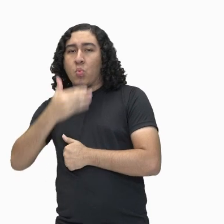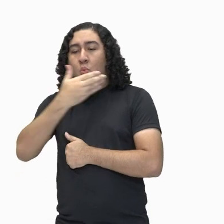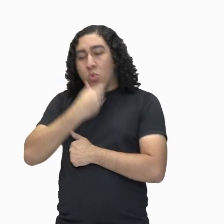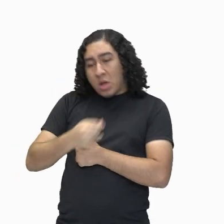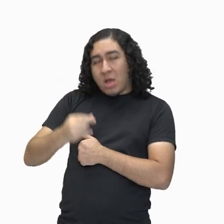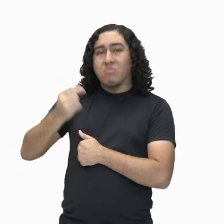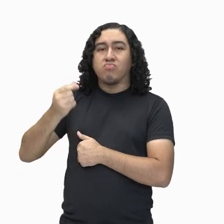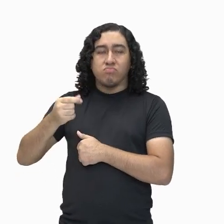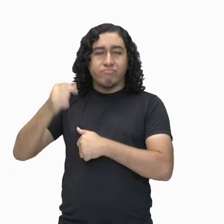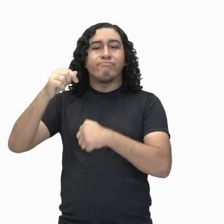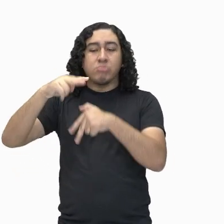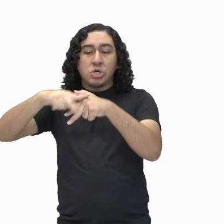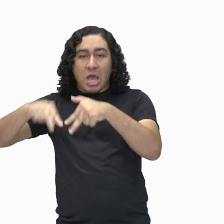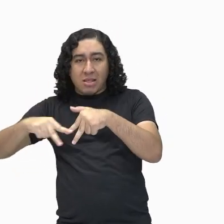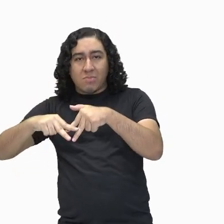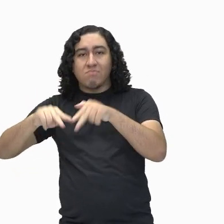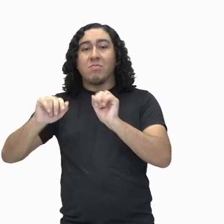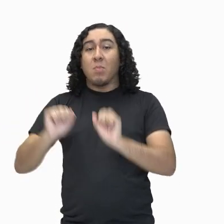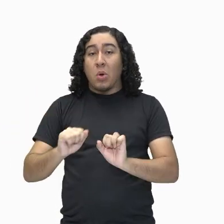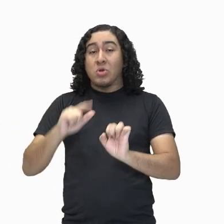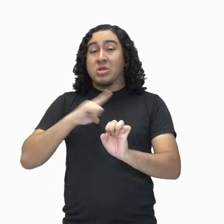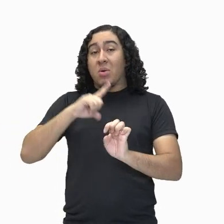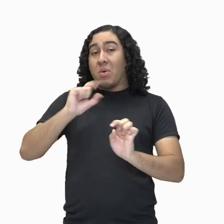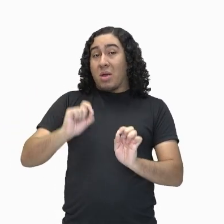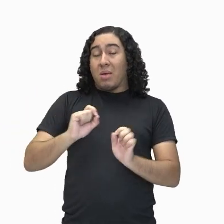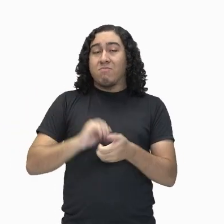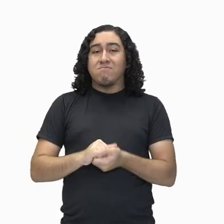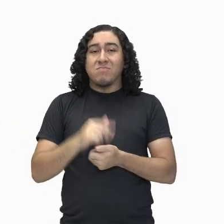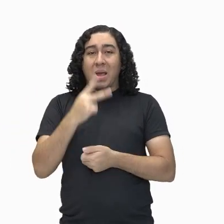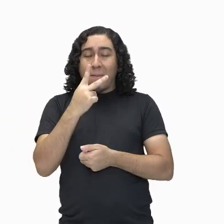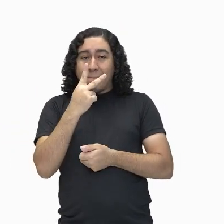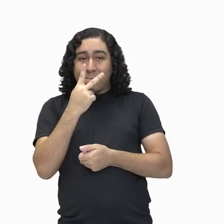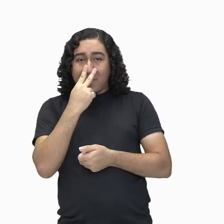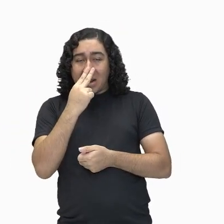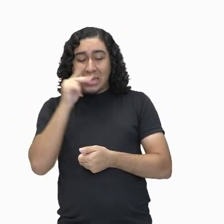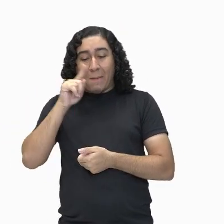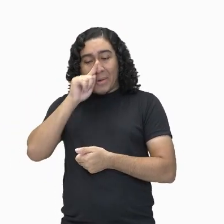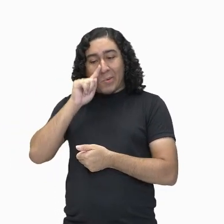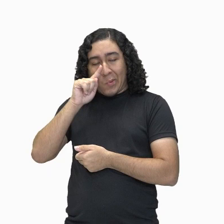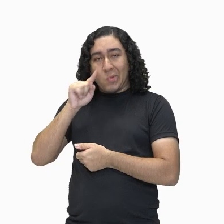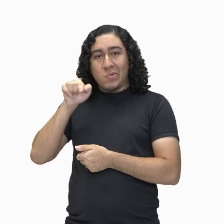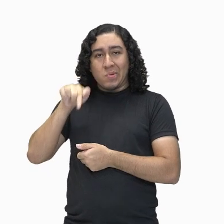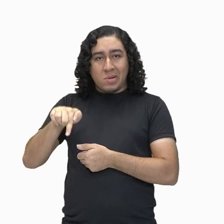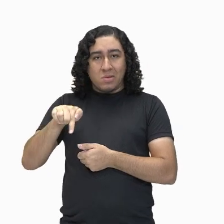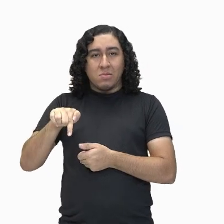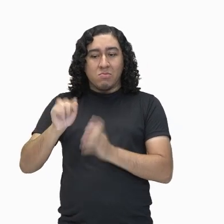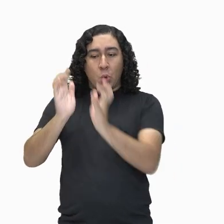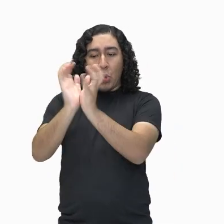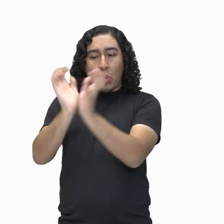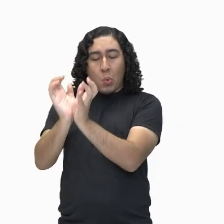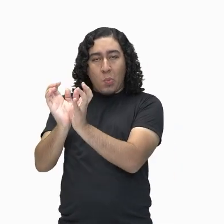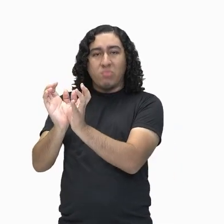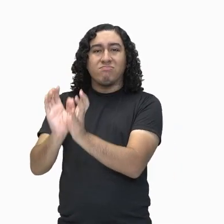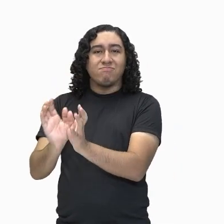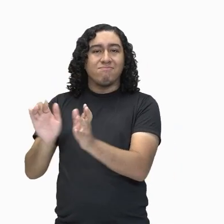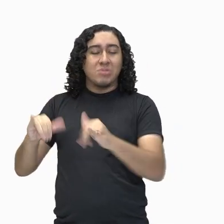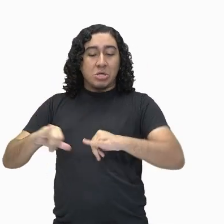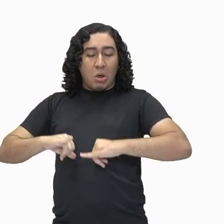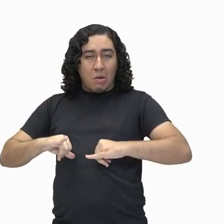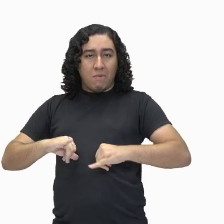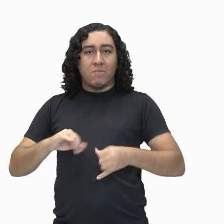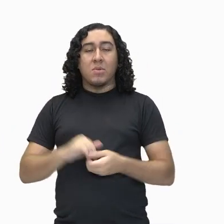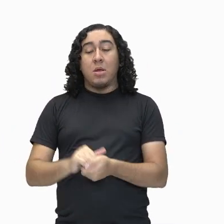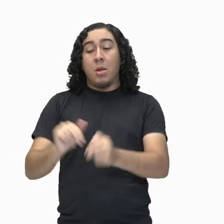pessoa a se tornar mais vulnerável. Por esse motivo, os grupos mais vulneráveis